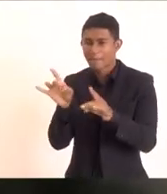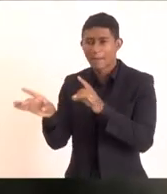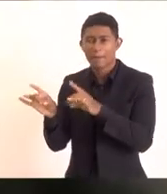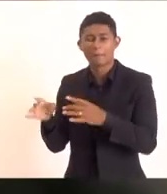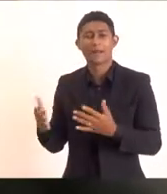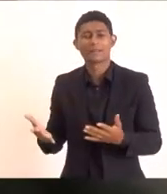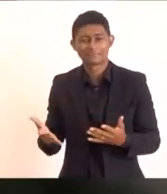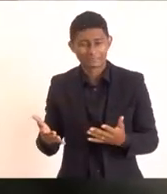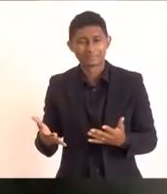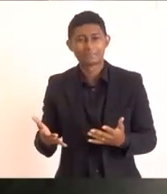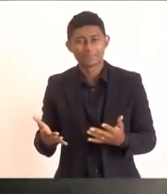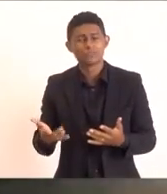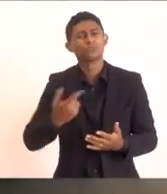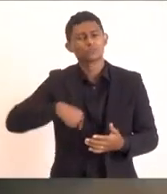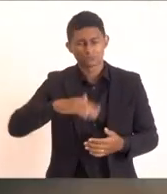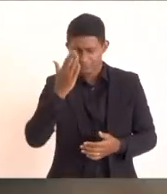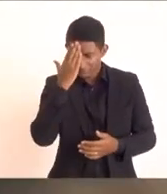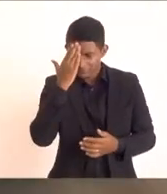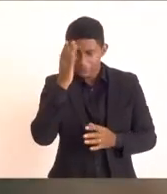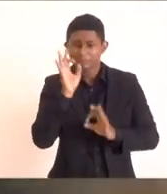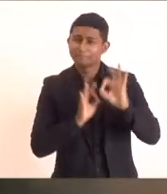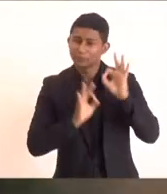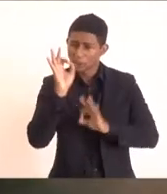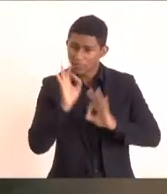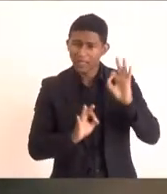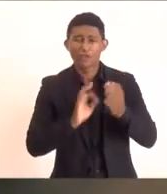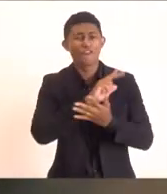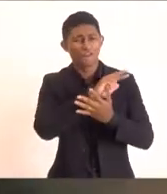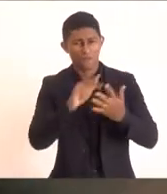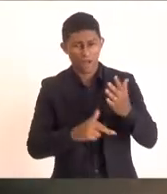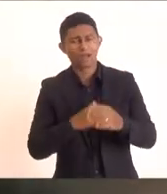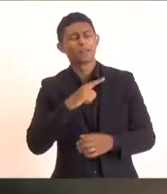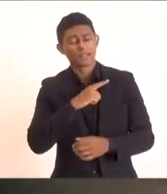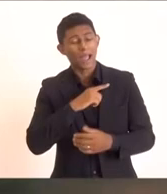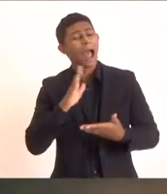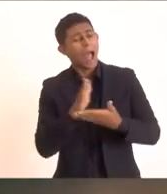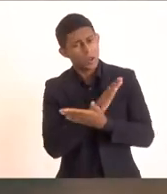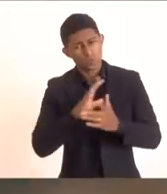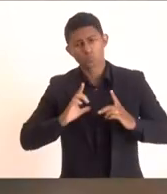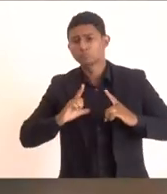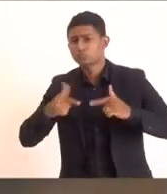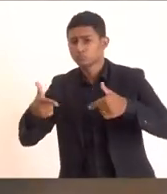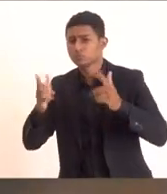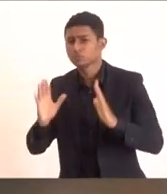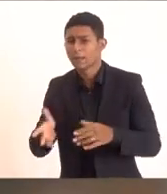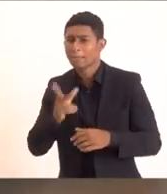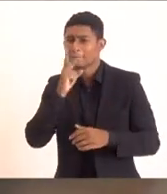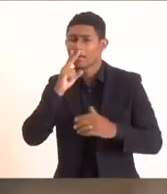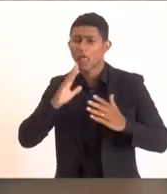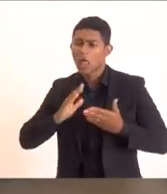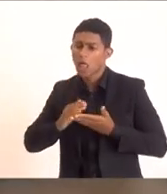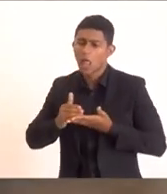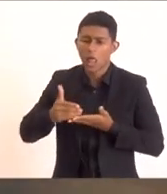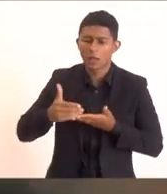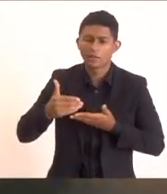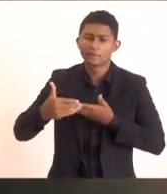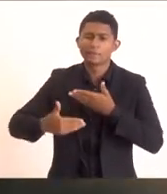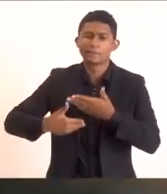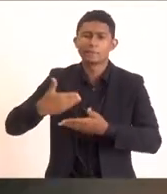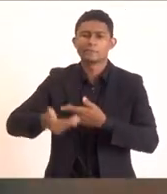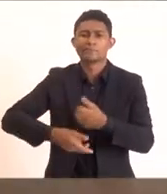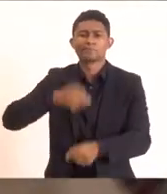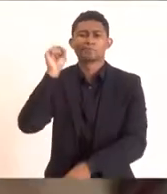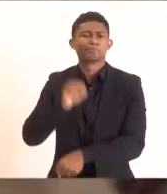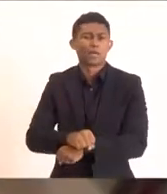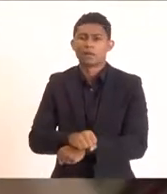diversos projetos, muitos já começaram, fazem uma etapa, uma pequena etapa, para e